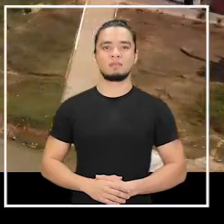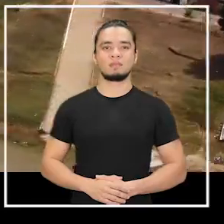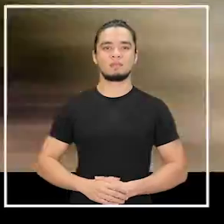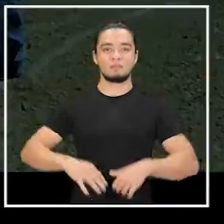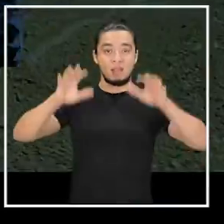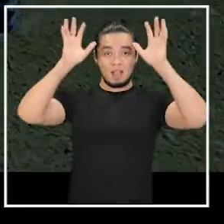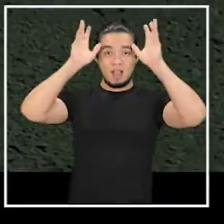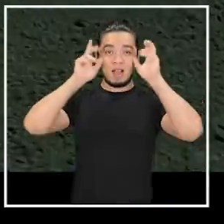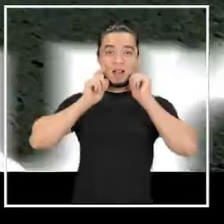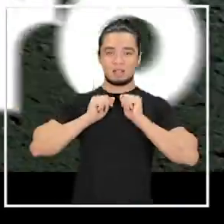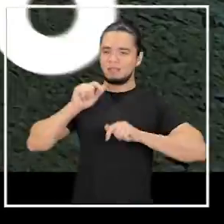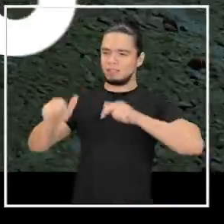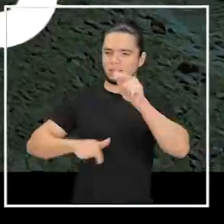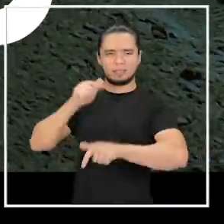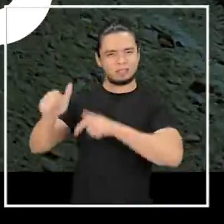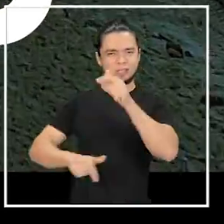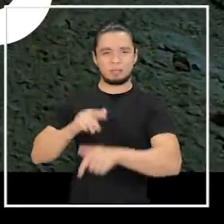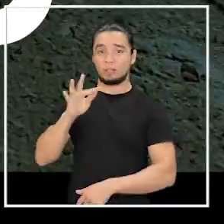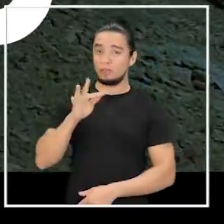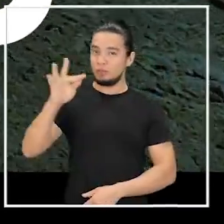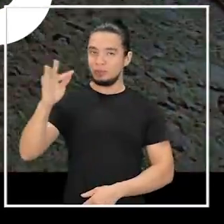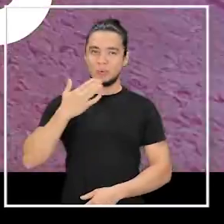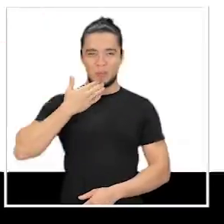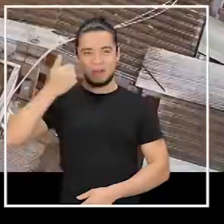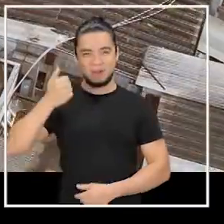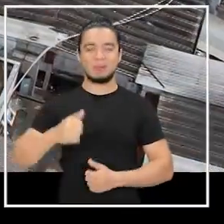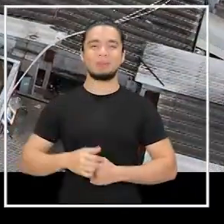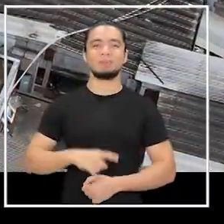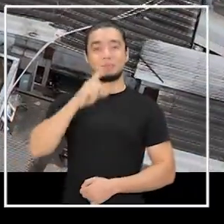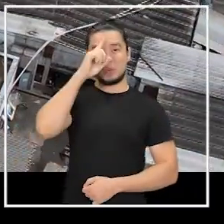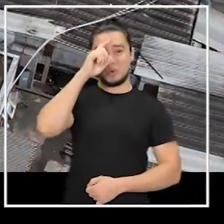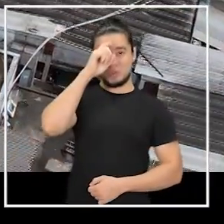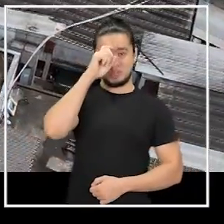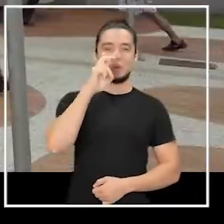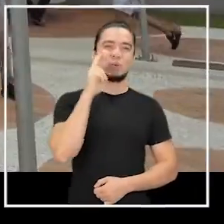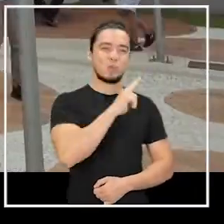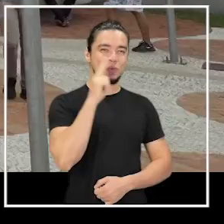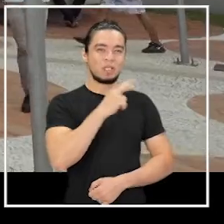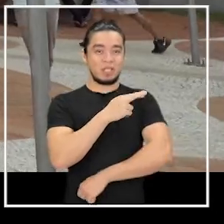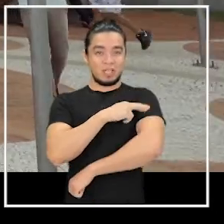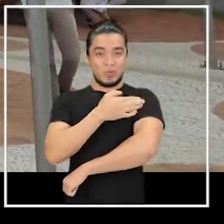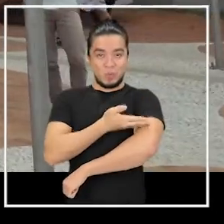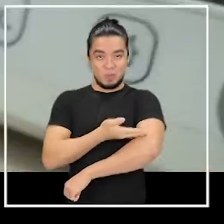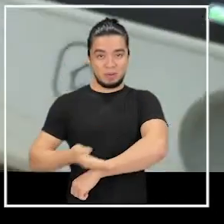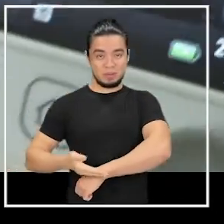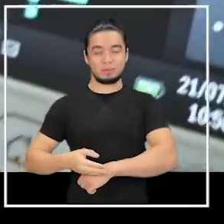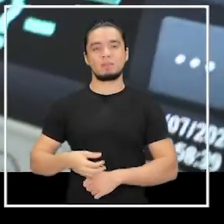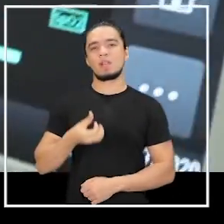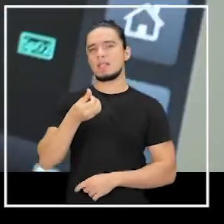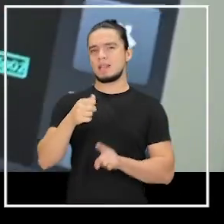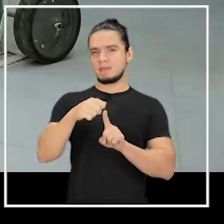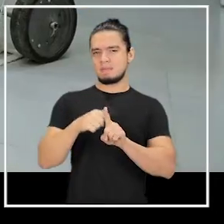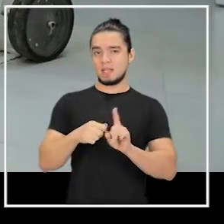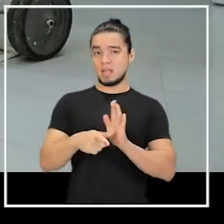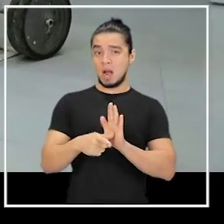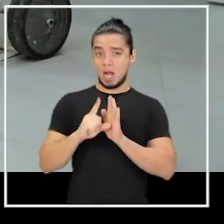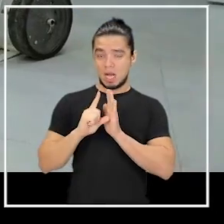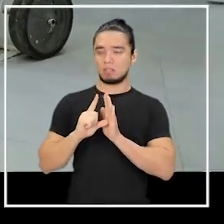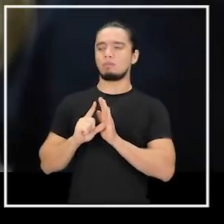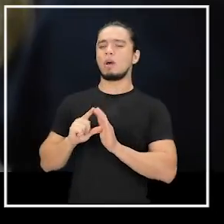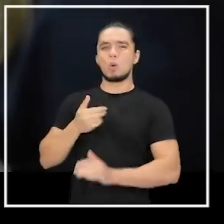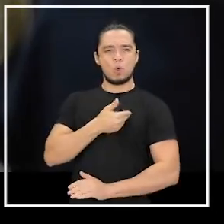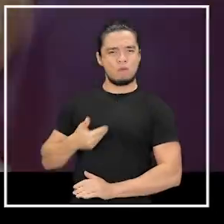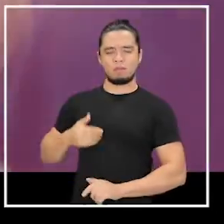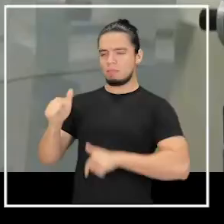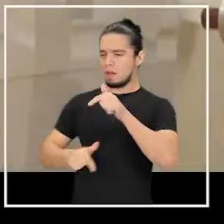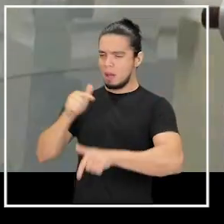Acre, grandes obras para um grande futuro. Hospital de Urgências de Rio Branco. Em menos de seis meses, o